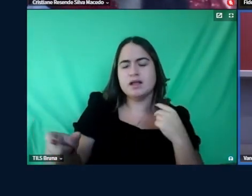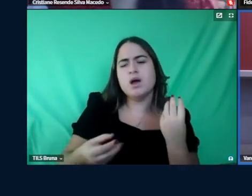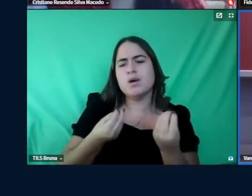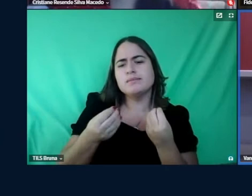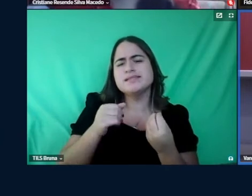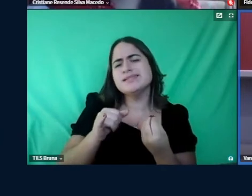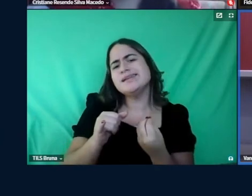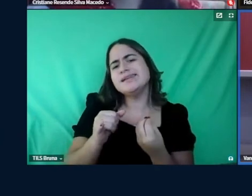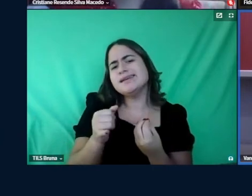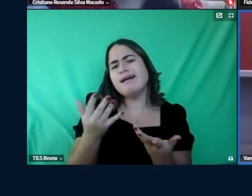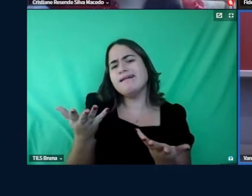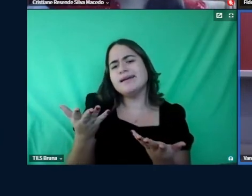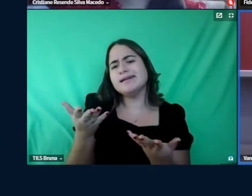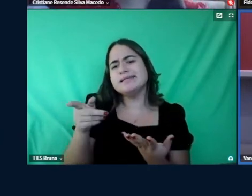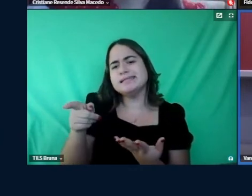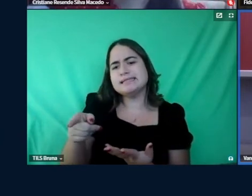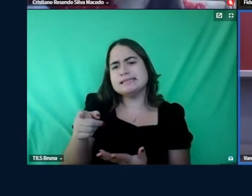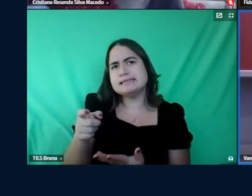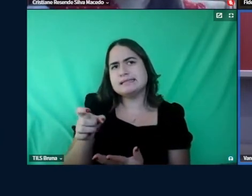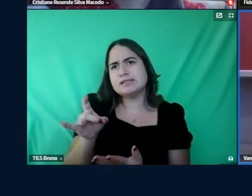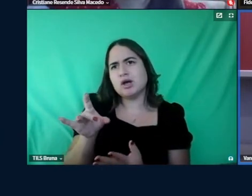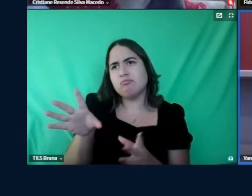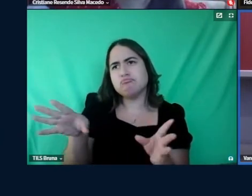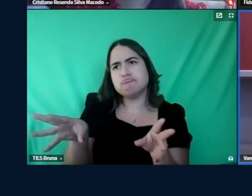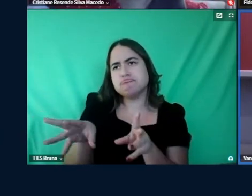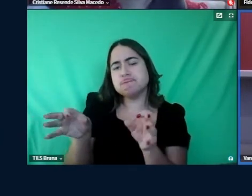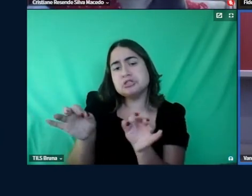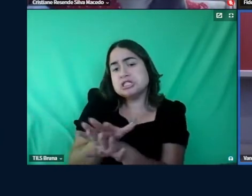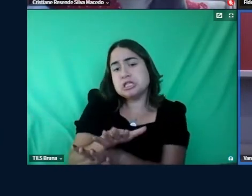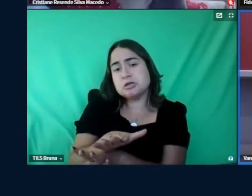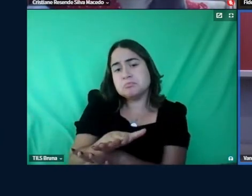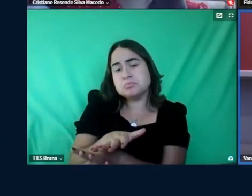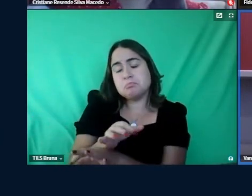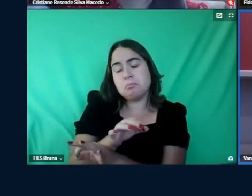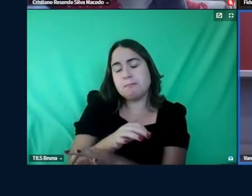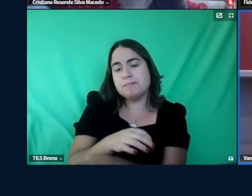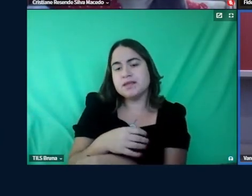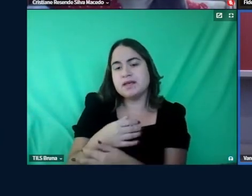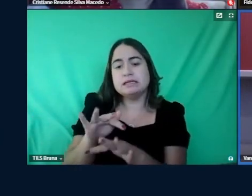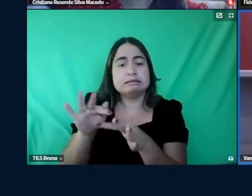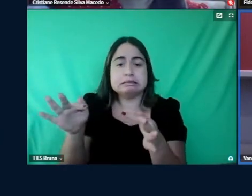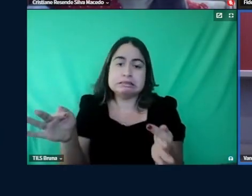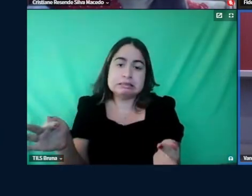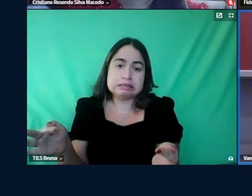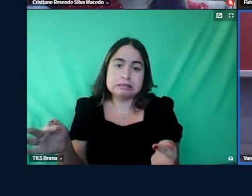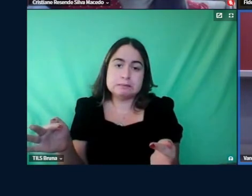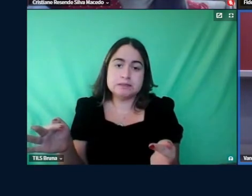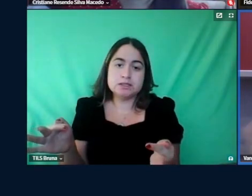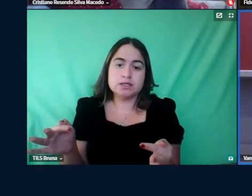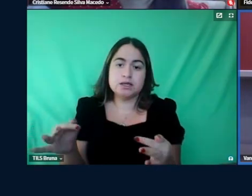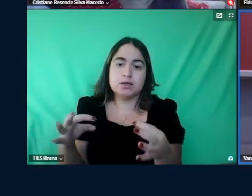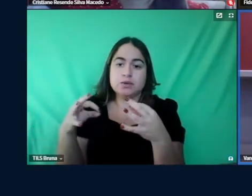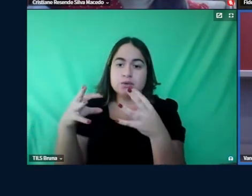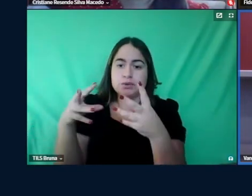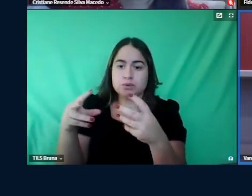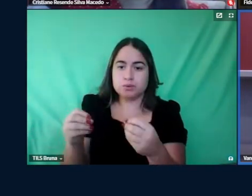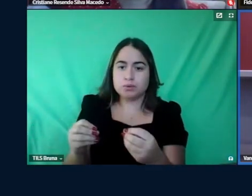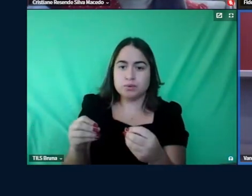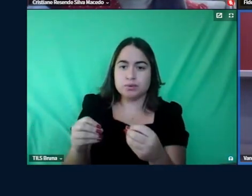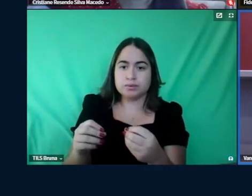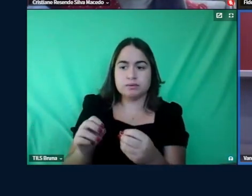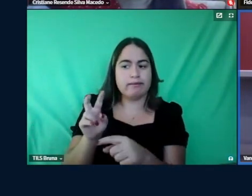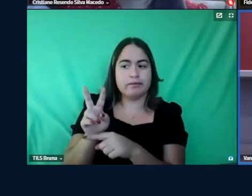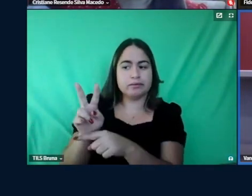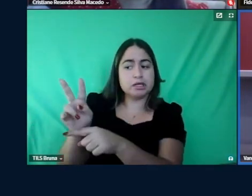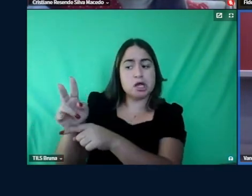isso fosse suficiente e aí as coisas fossem take care of itself né